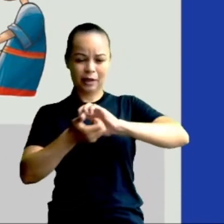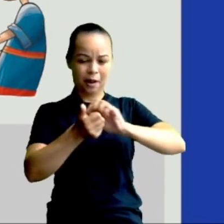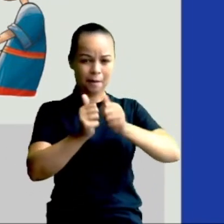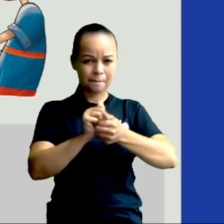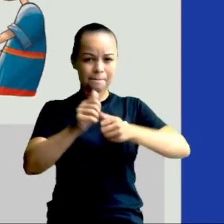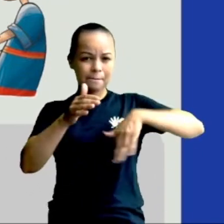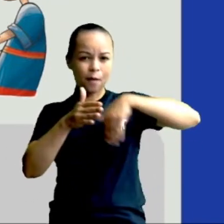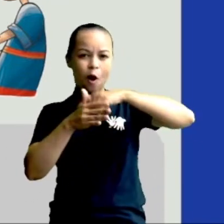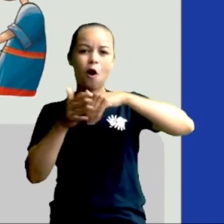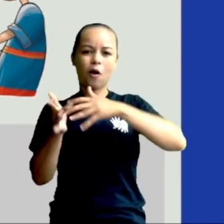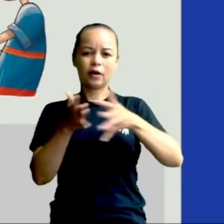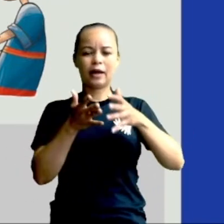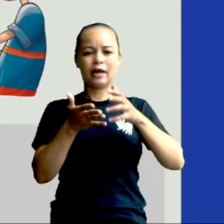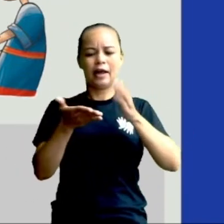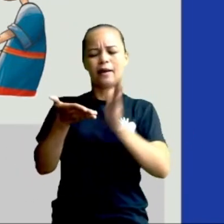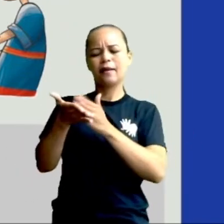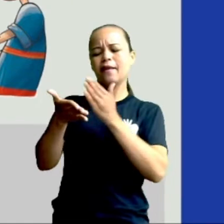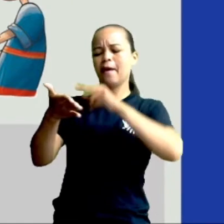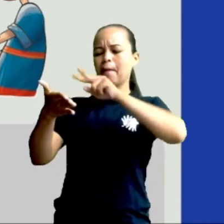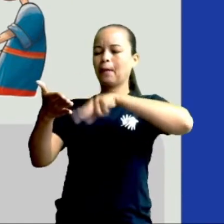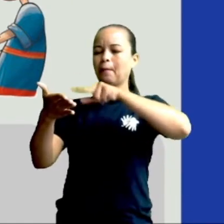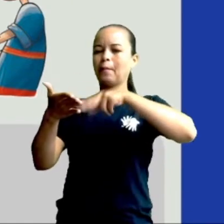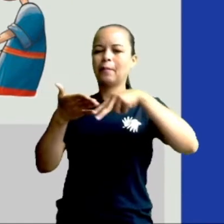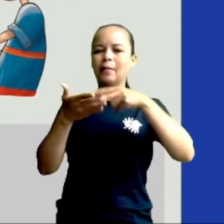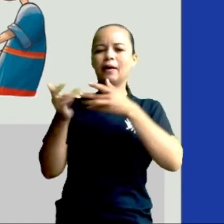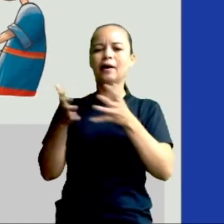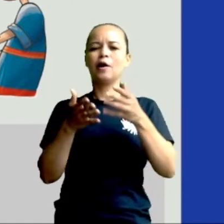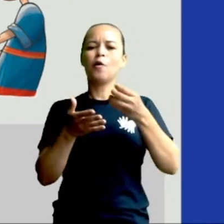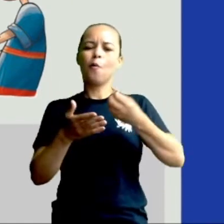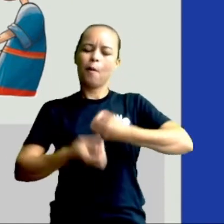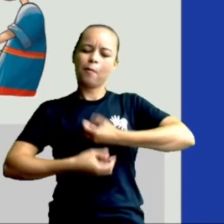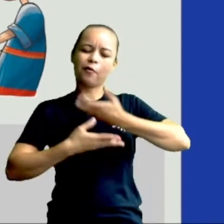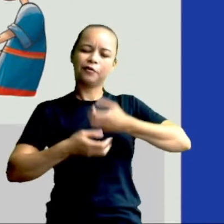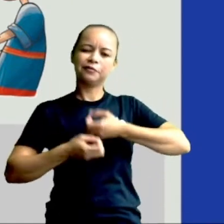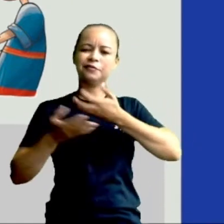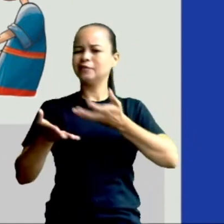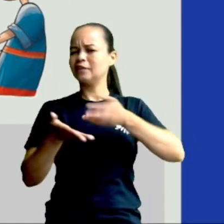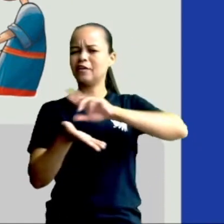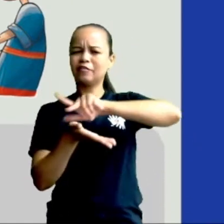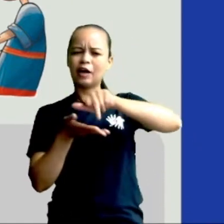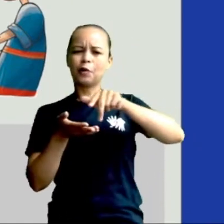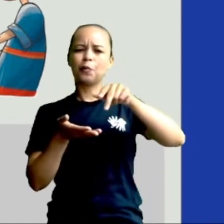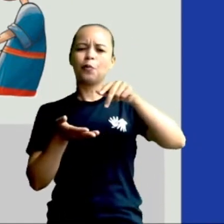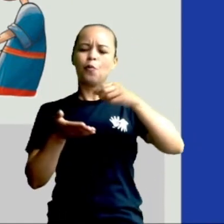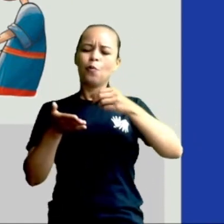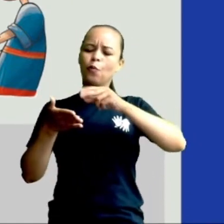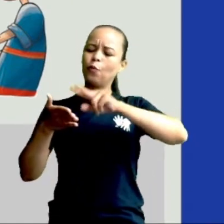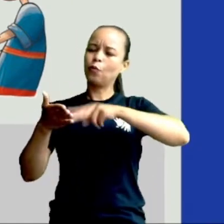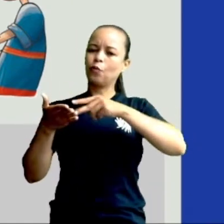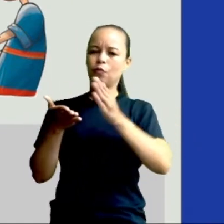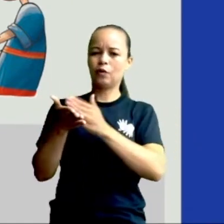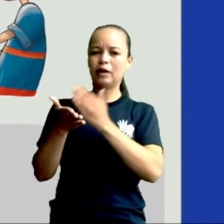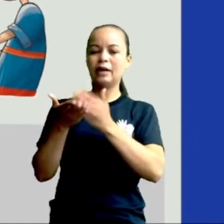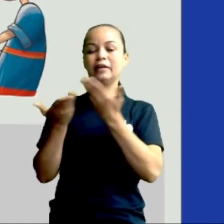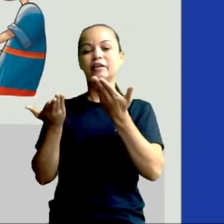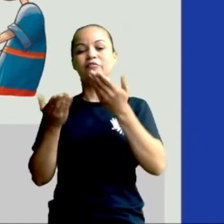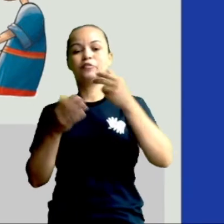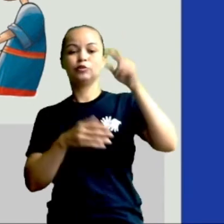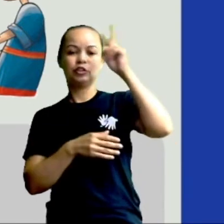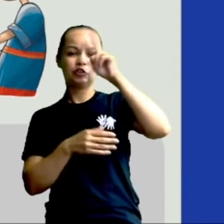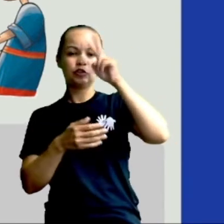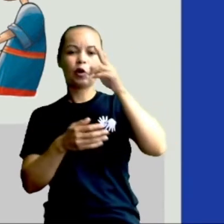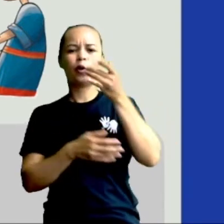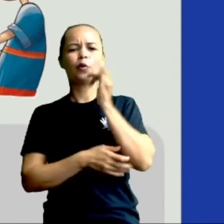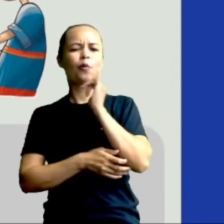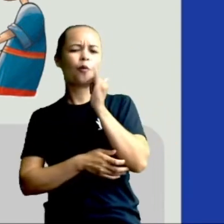ler um gibi, uma piada, uma poesia, um livro de história, um conto,